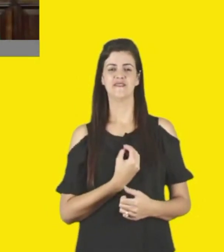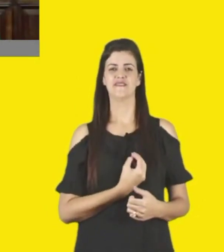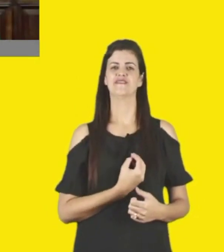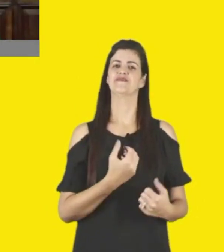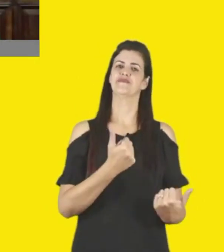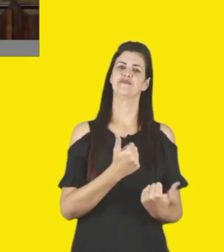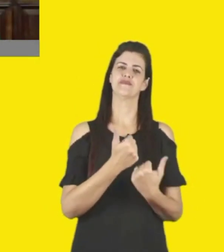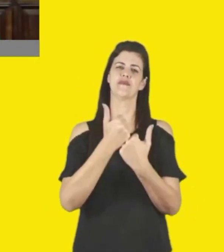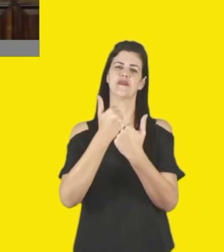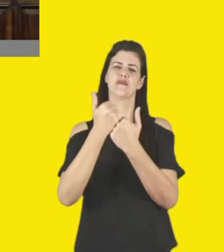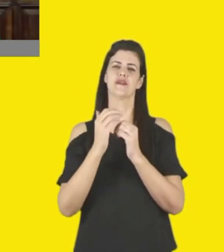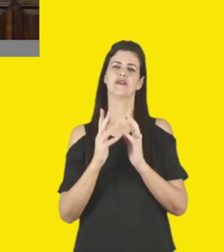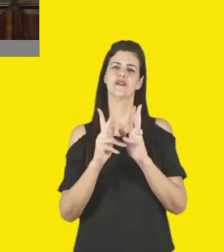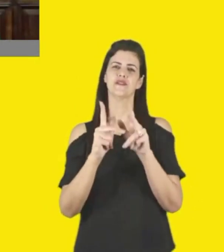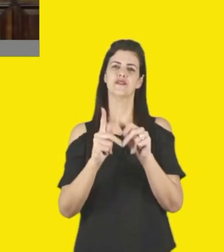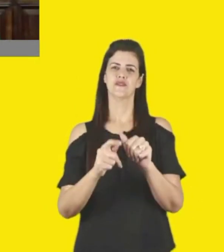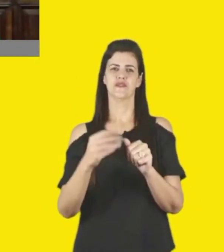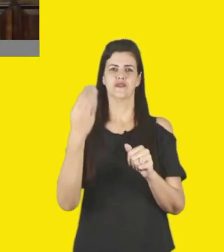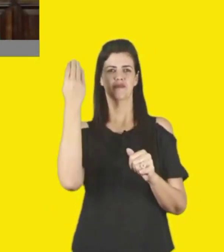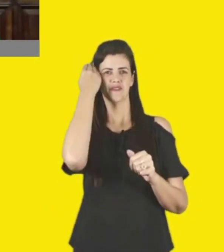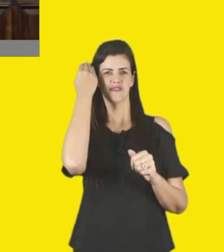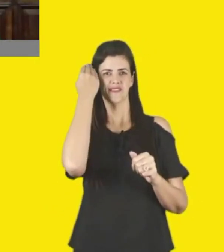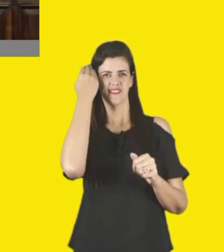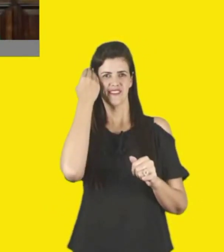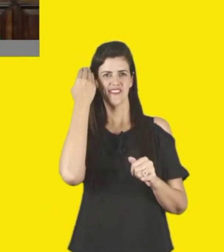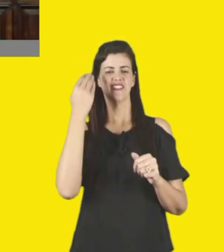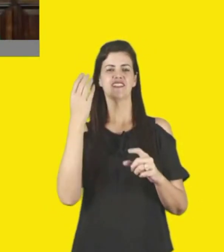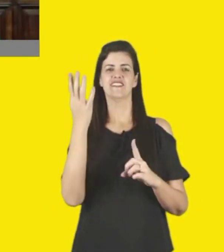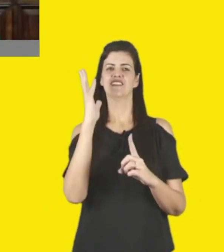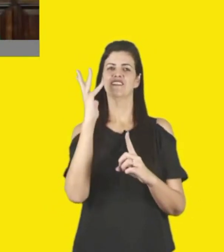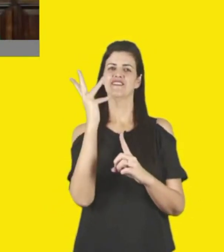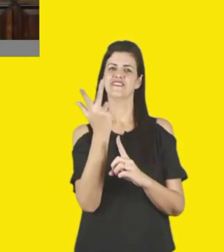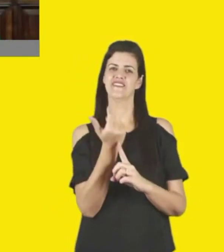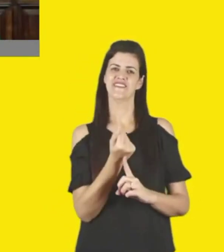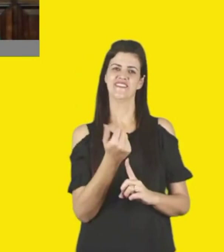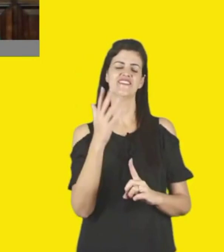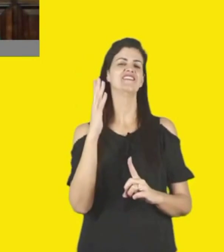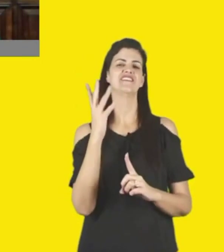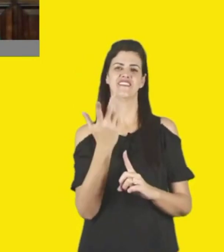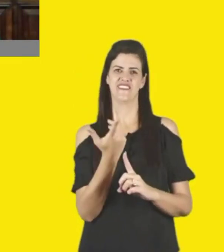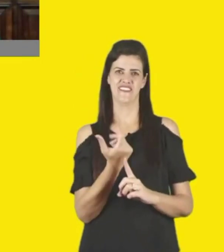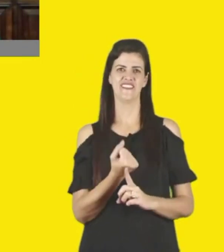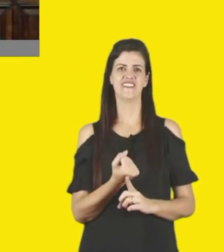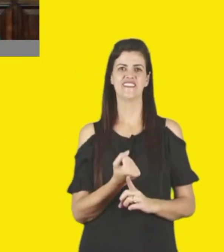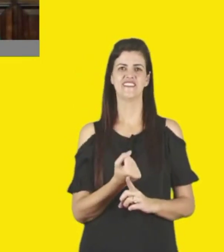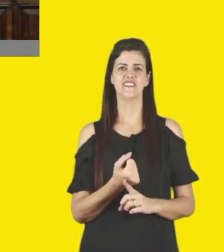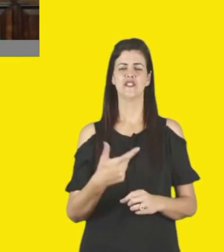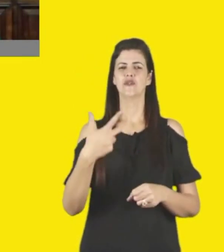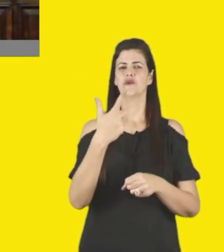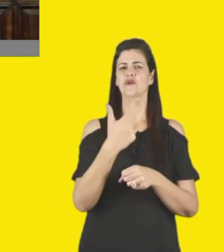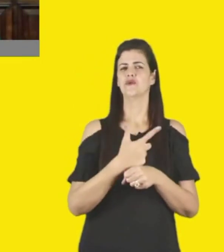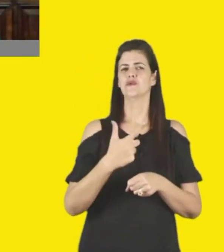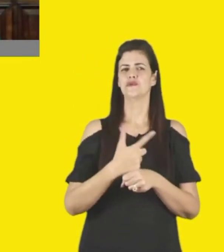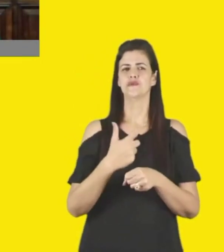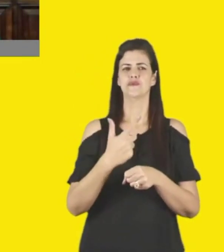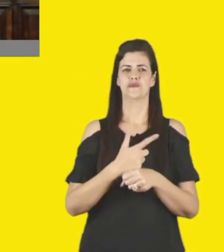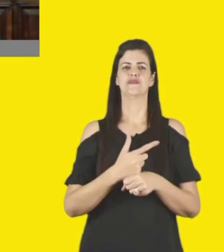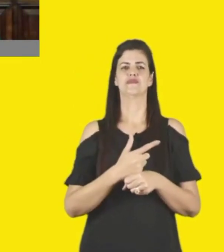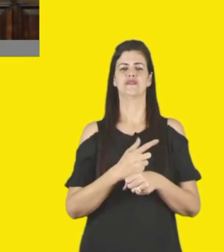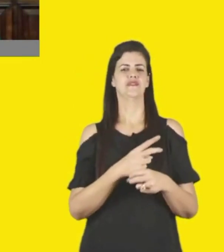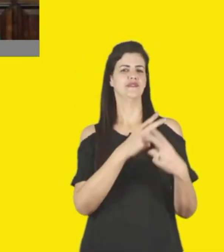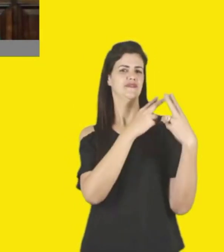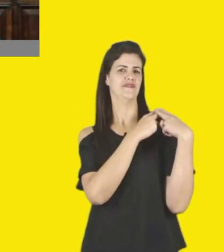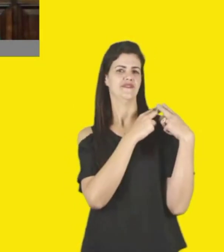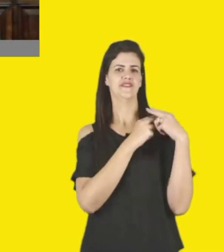visto que o circuito Sesc de Artes só se petiva com a parceria e envolvimento das lideranças e gestores de cada cidade